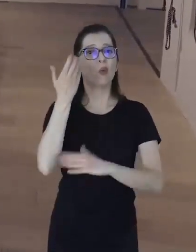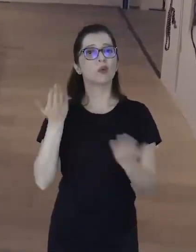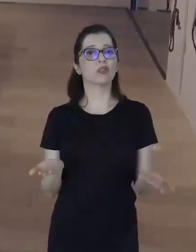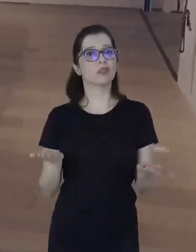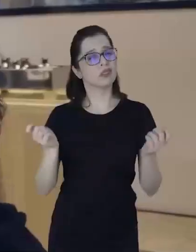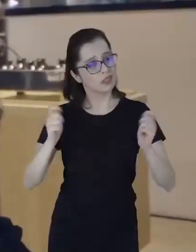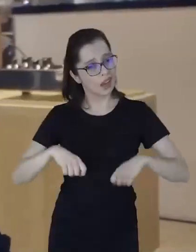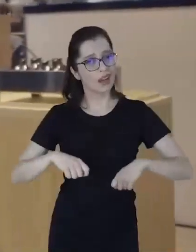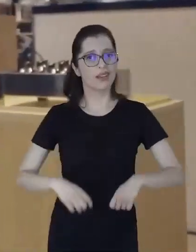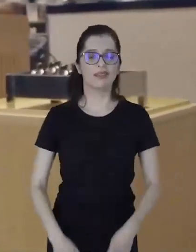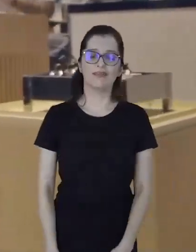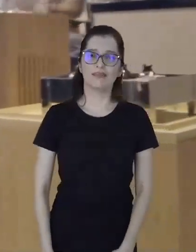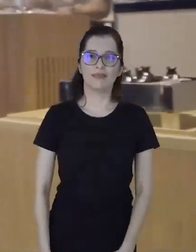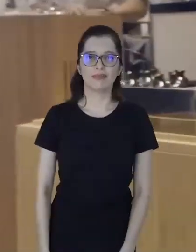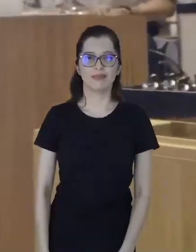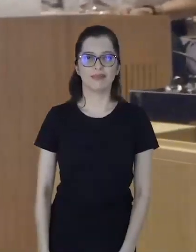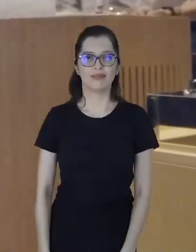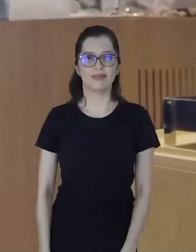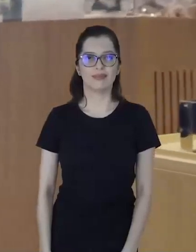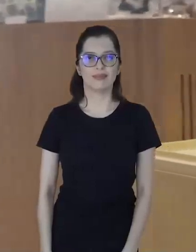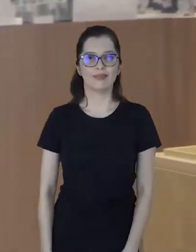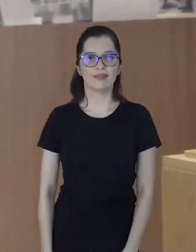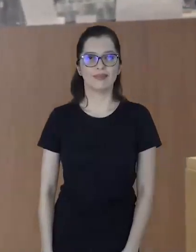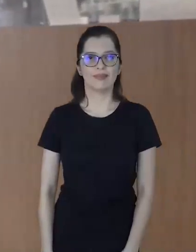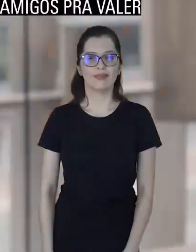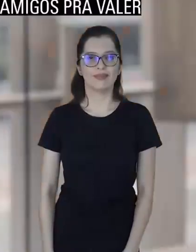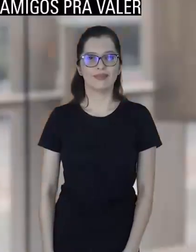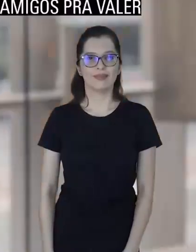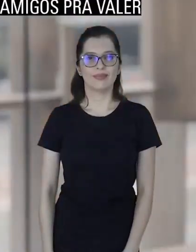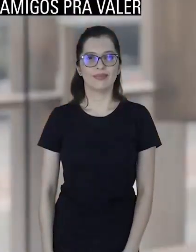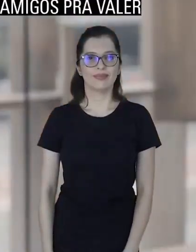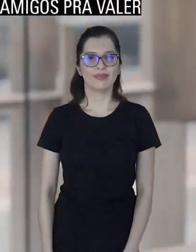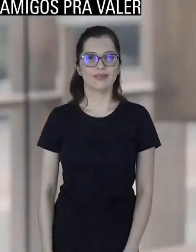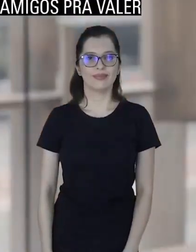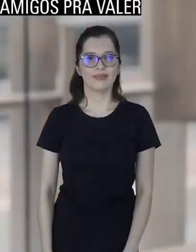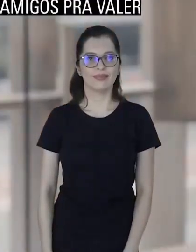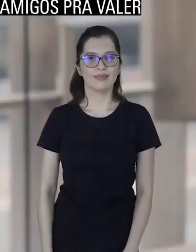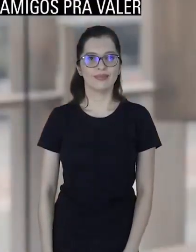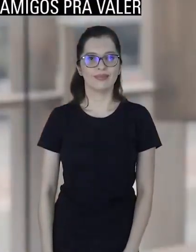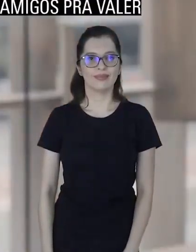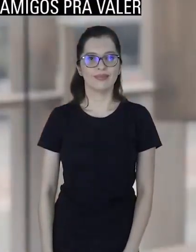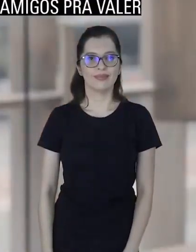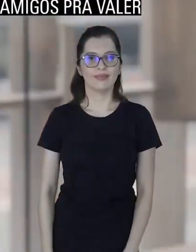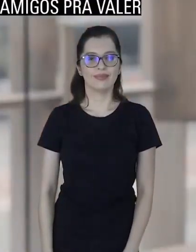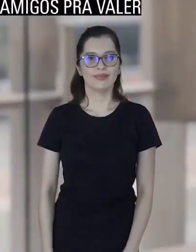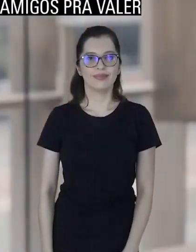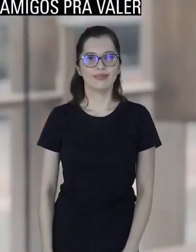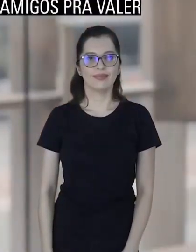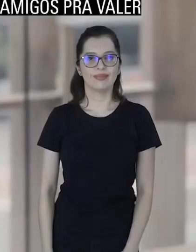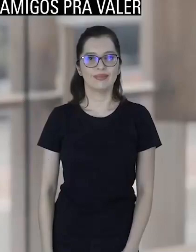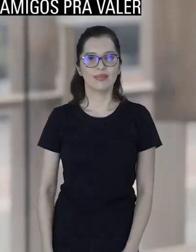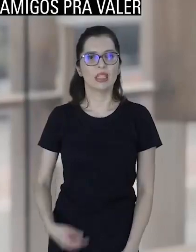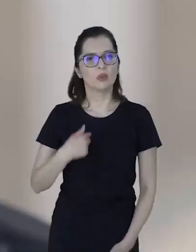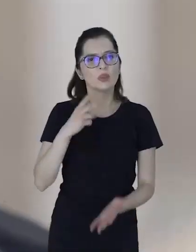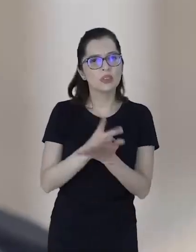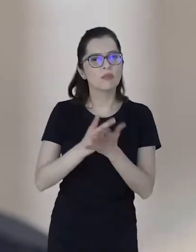Paulista, né? Sentado com o grupo à mesa, no café, o homem de boina. José Vicente de Paula, fundador do Amigos para Valer, segura uma